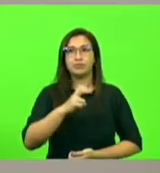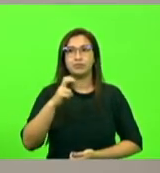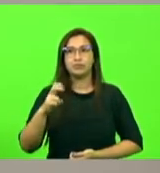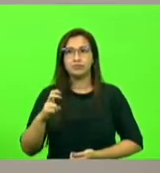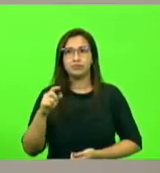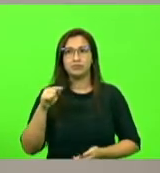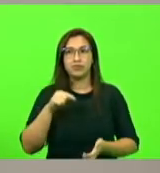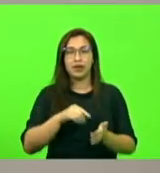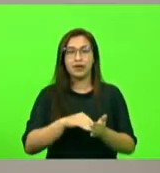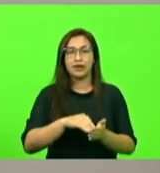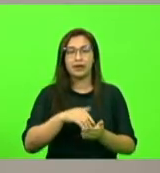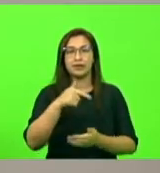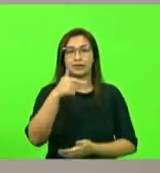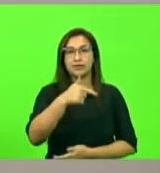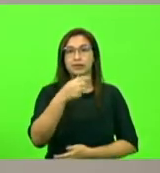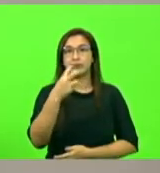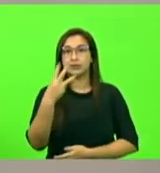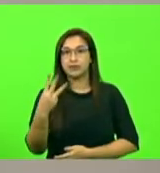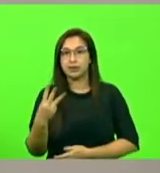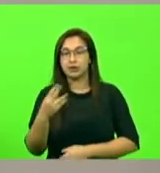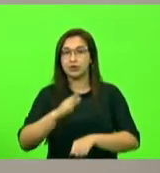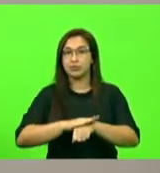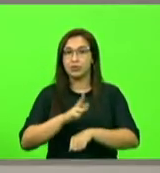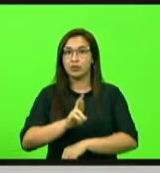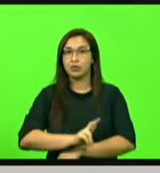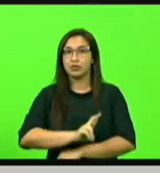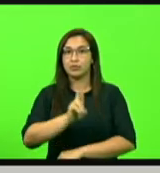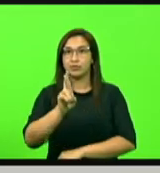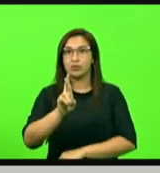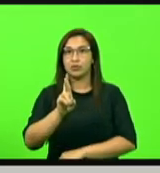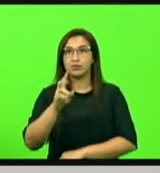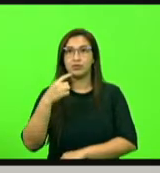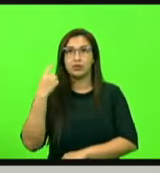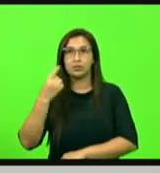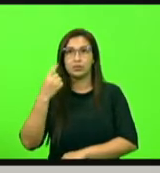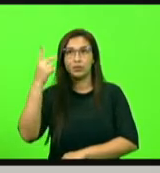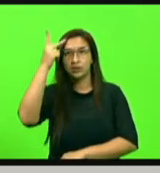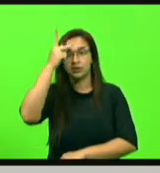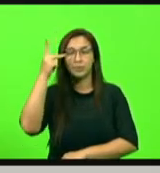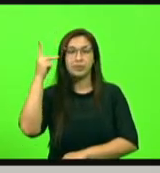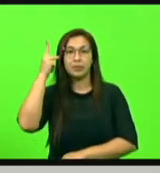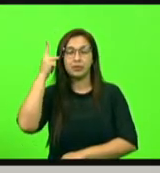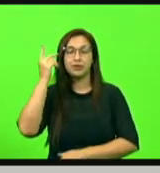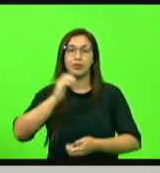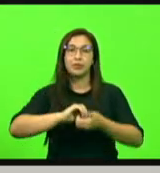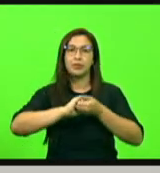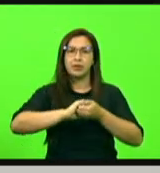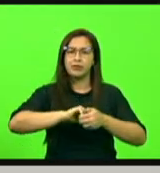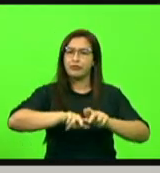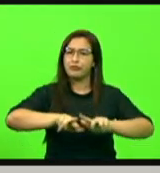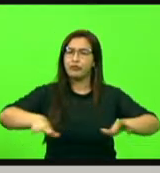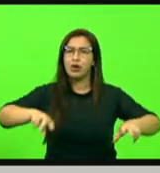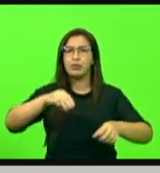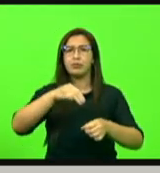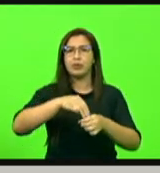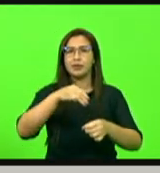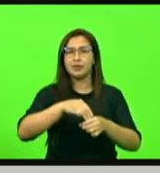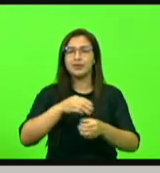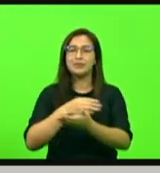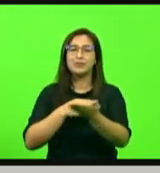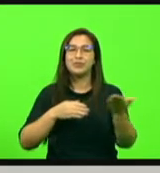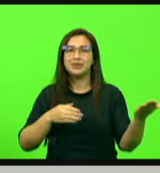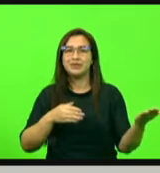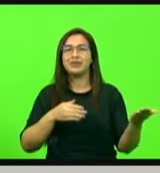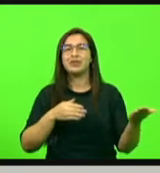73. Autora, deputada Paulinha. Cumprimentando diversos municípios pela passagem de seus